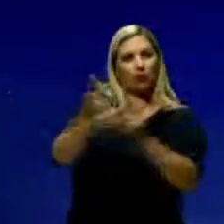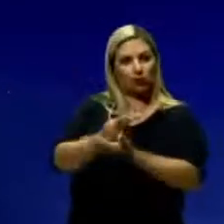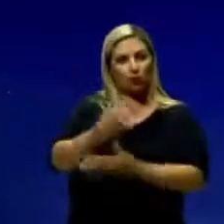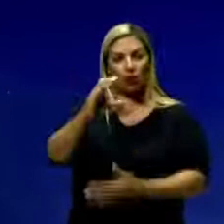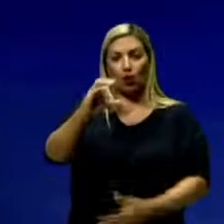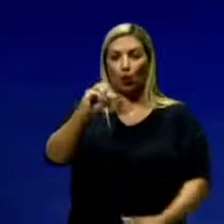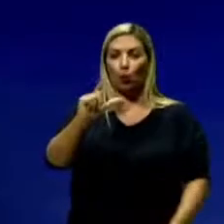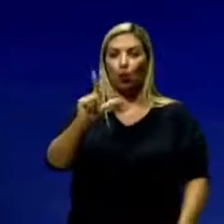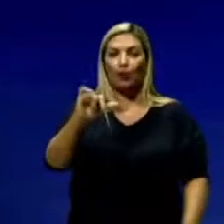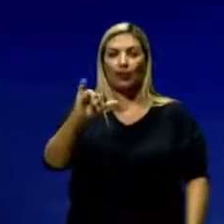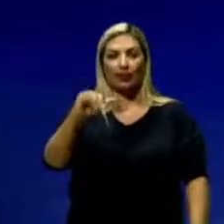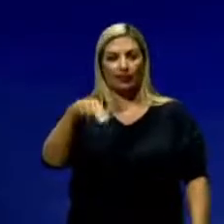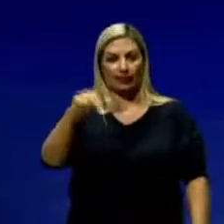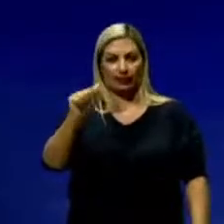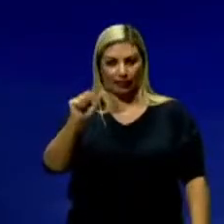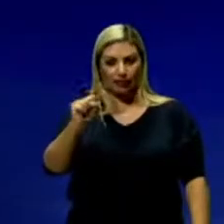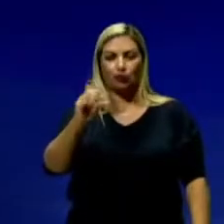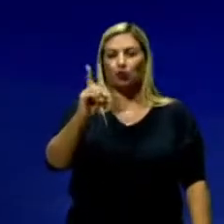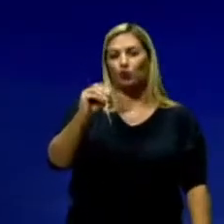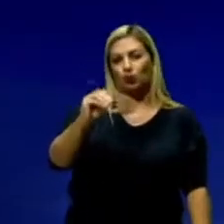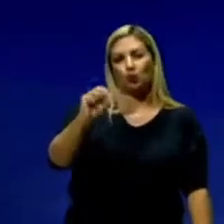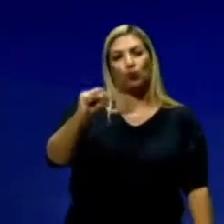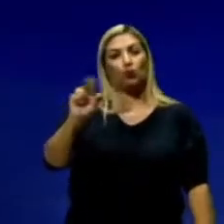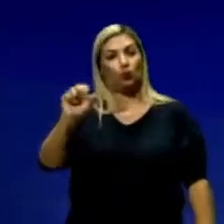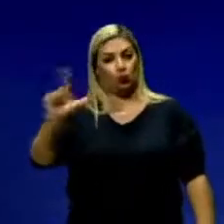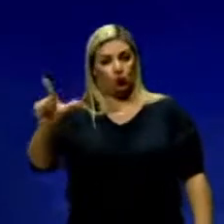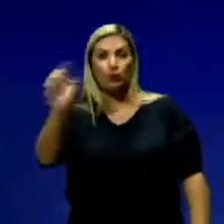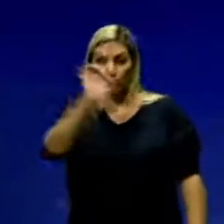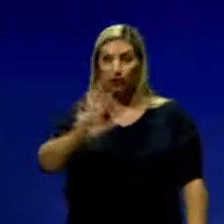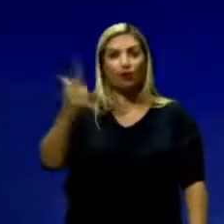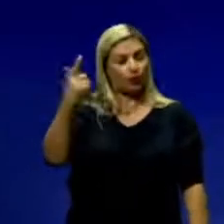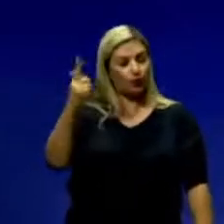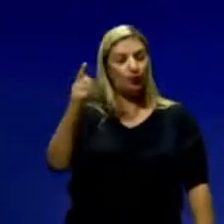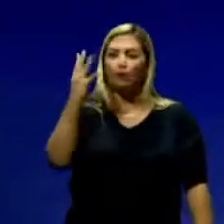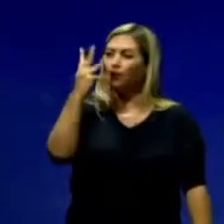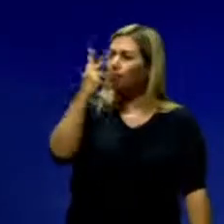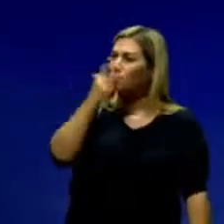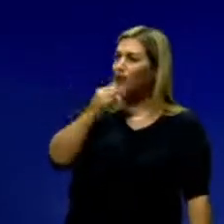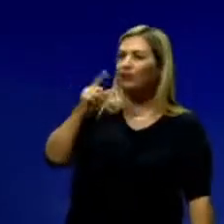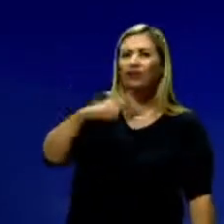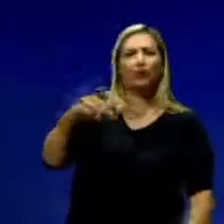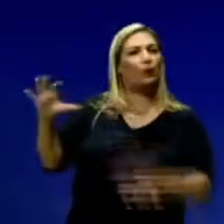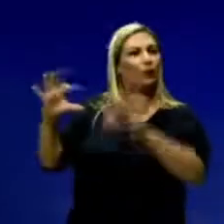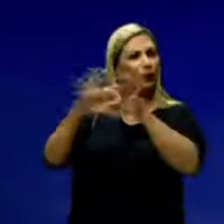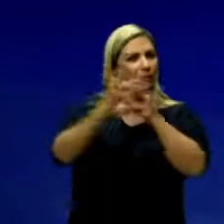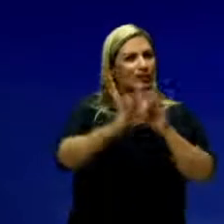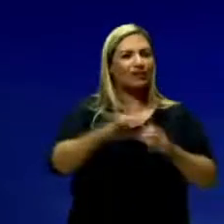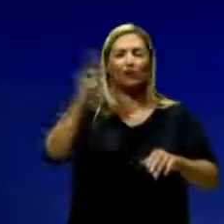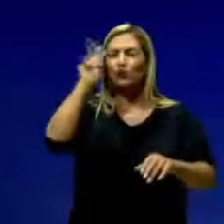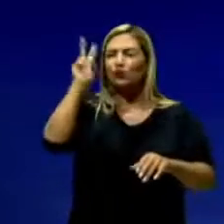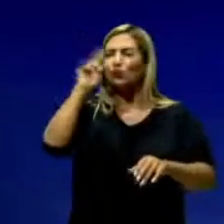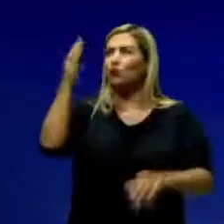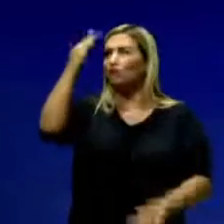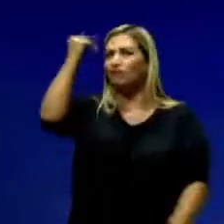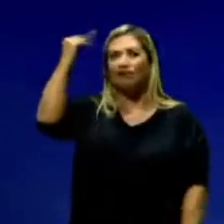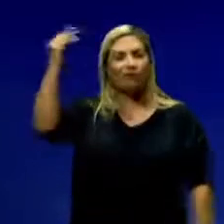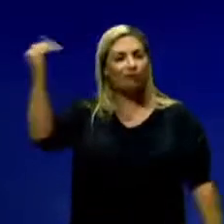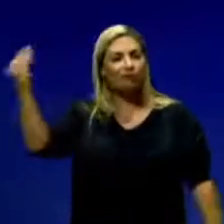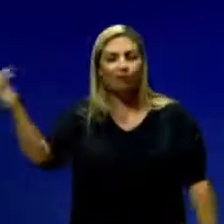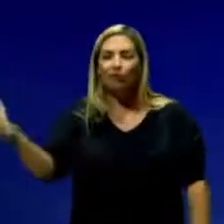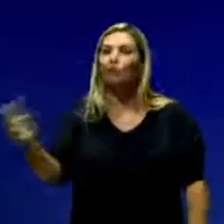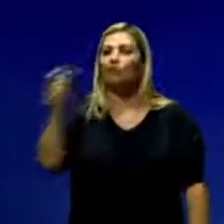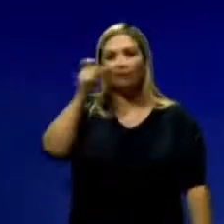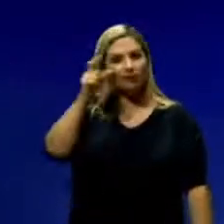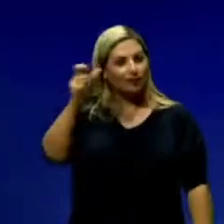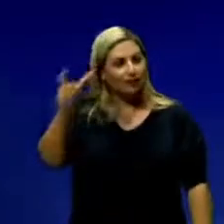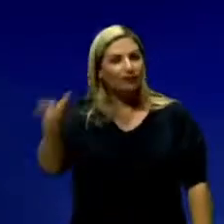Colinas do Sul, aqui no estado de Goiás. Muito bonita de se ver, tem um contexto histórico gigantesco, é muito